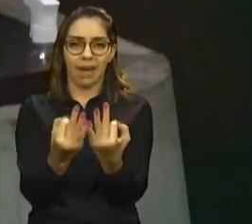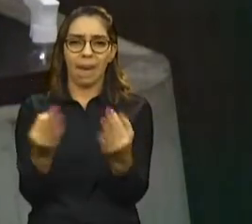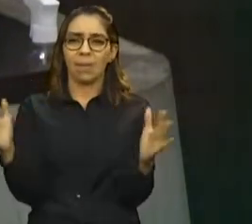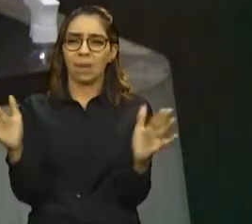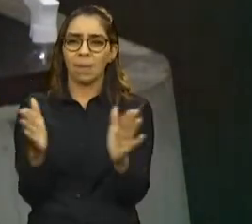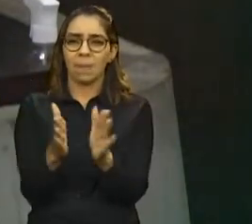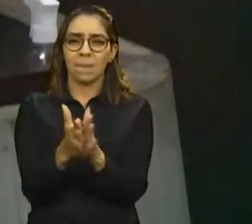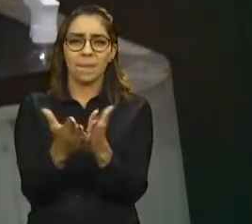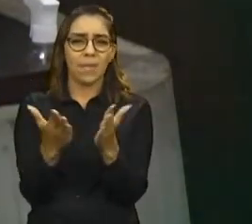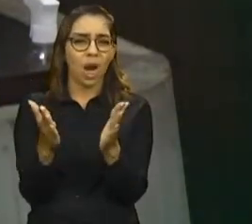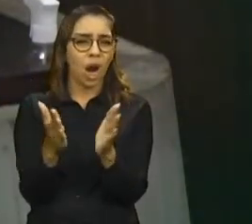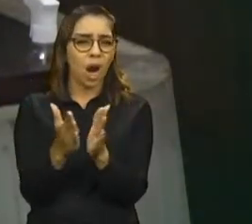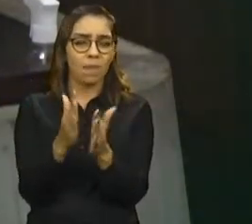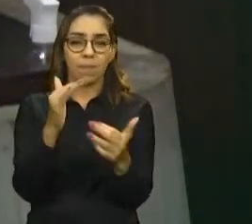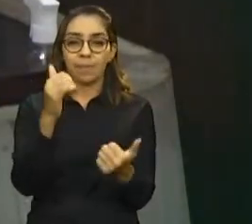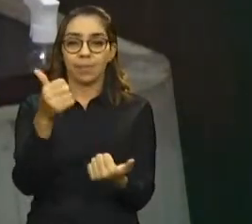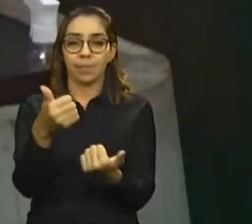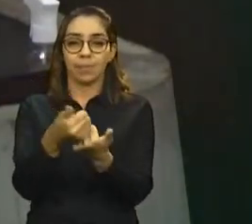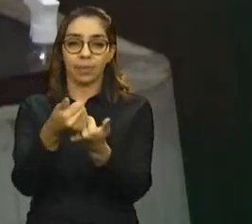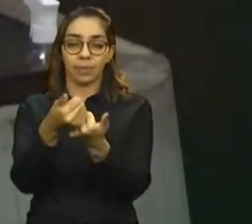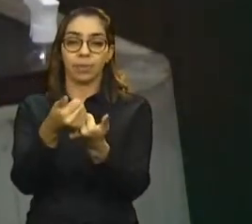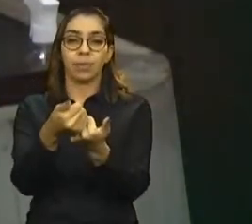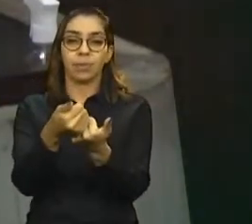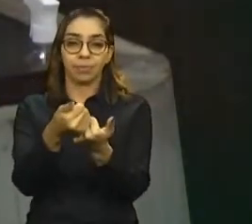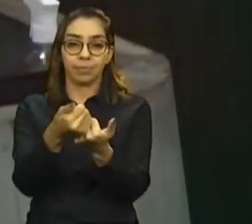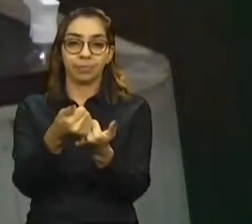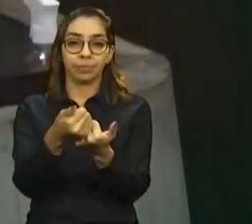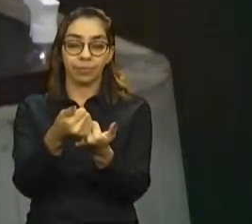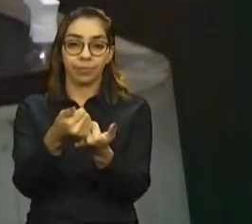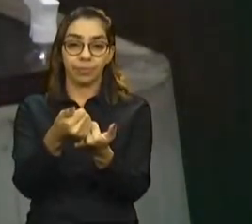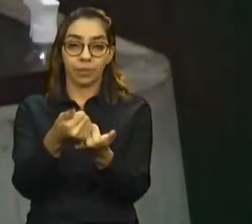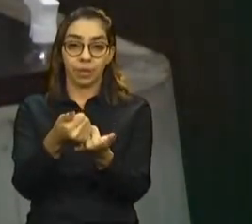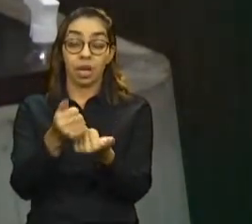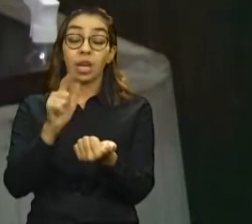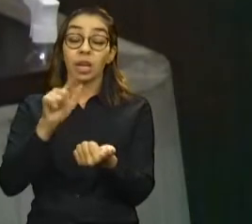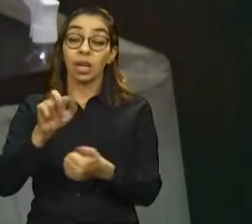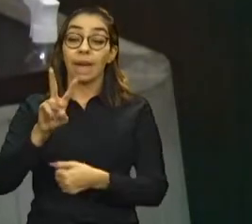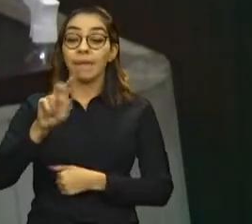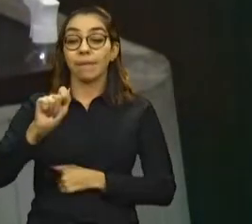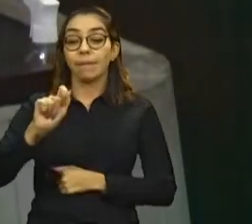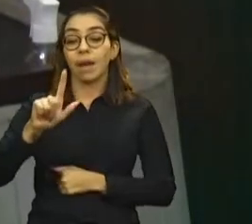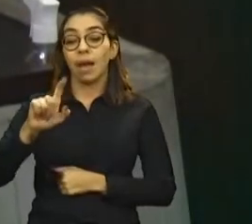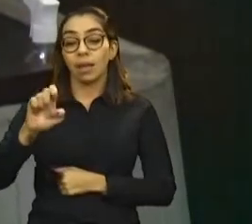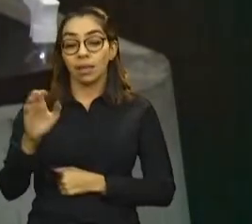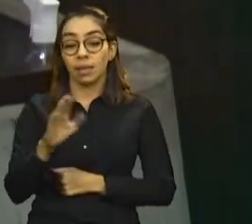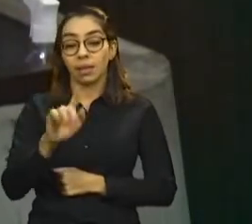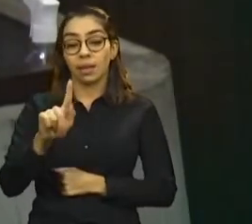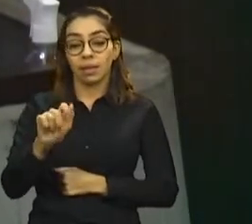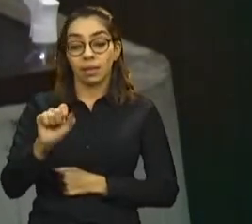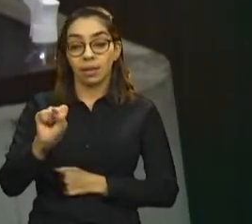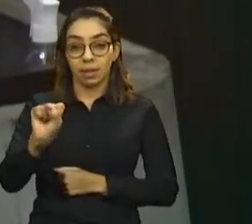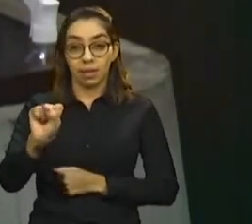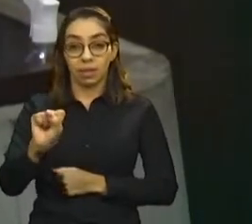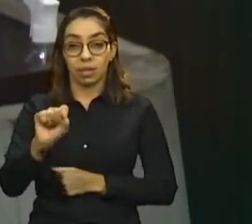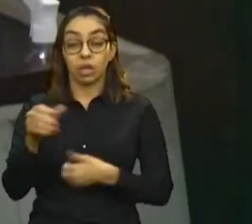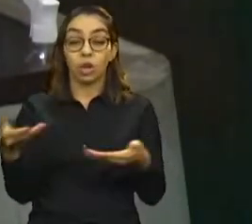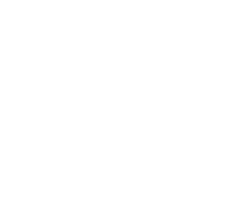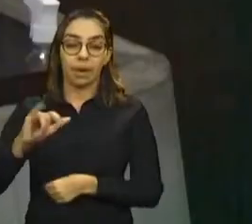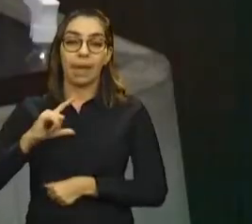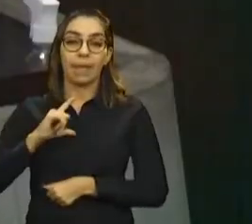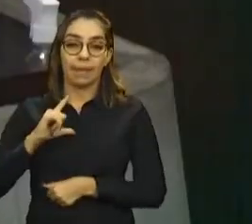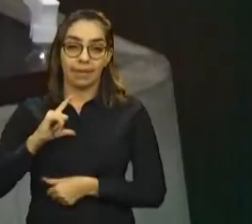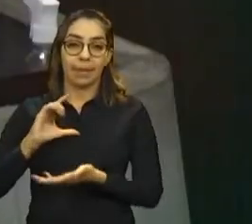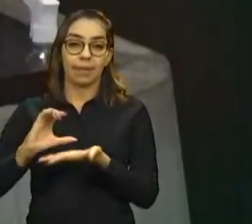vulnerabilidade com a concessão do vale-gás que hoje é uma política permanente